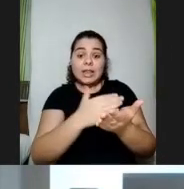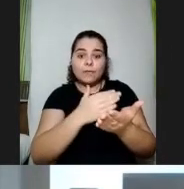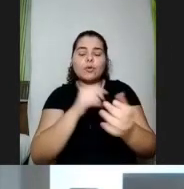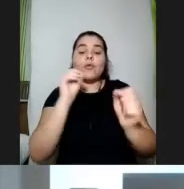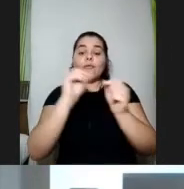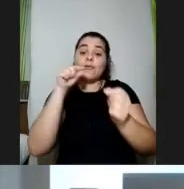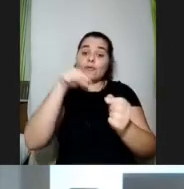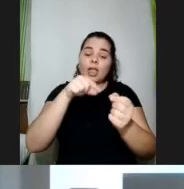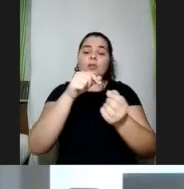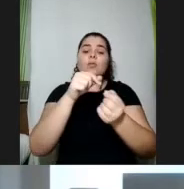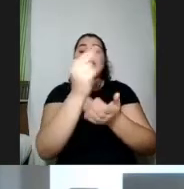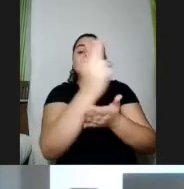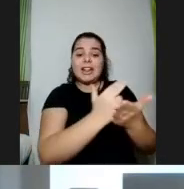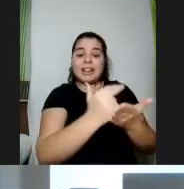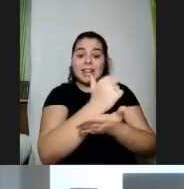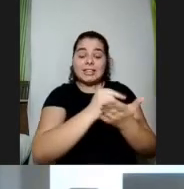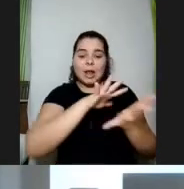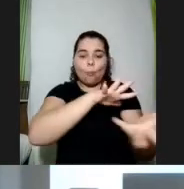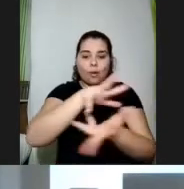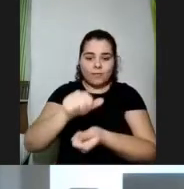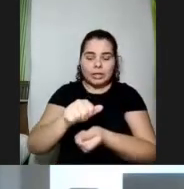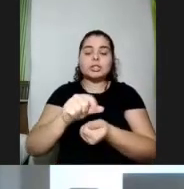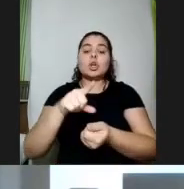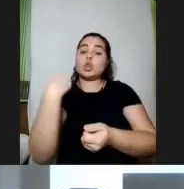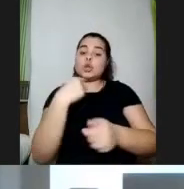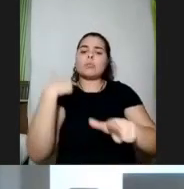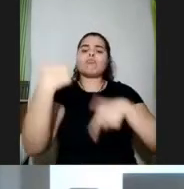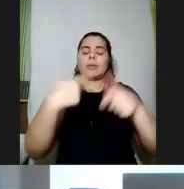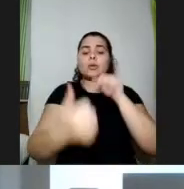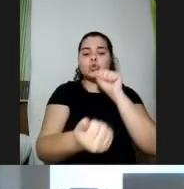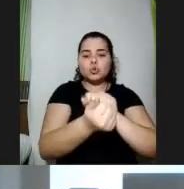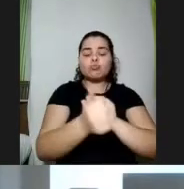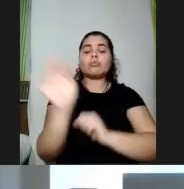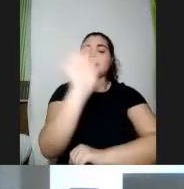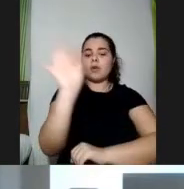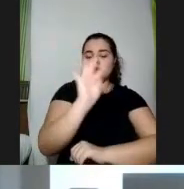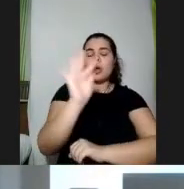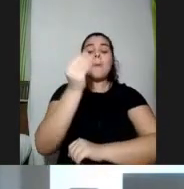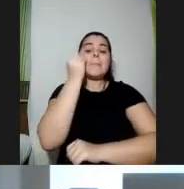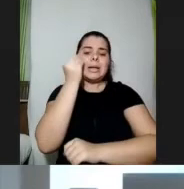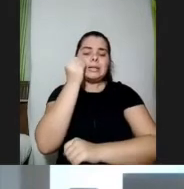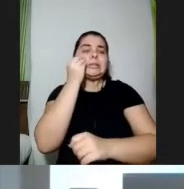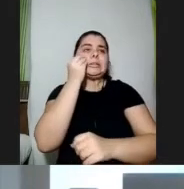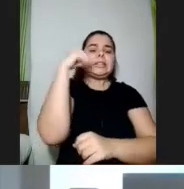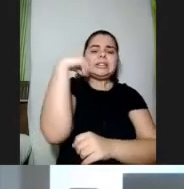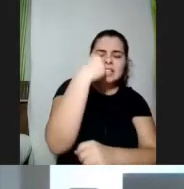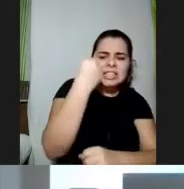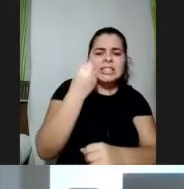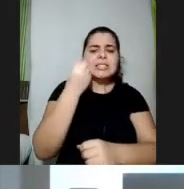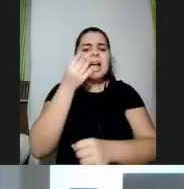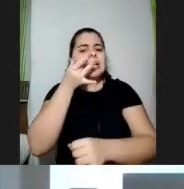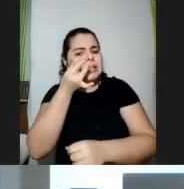Então a gente tem aí também trabalhado fortemente junto com as universidades para validar, testar, entender as